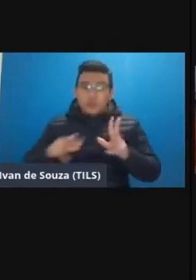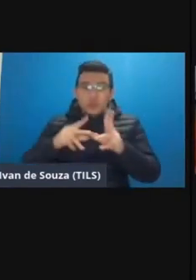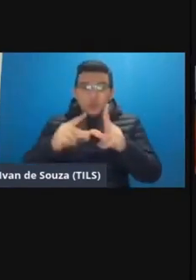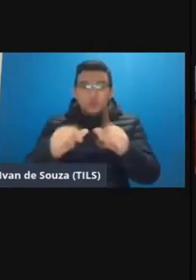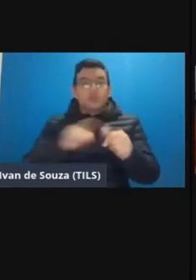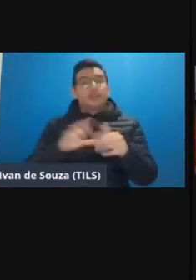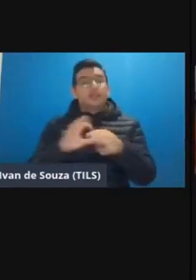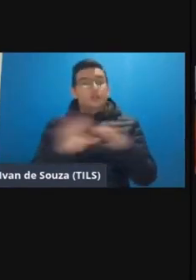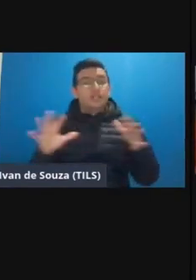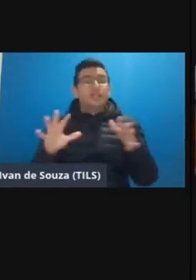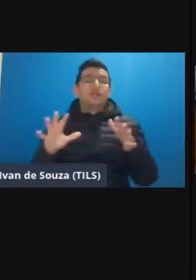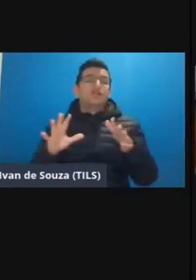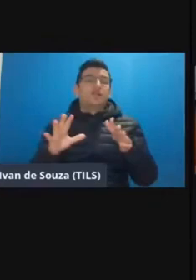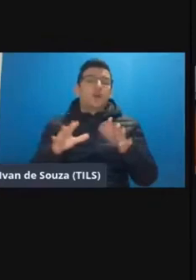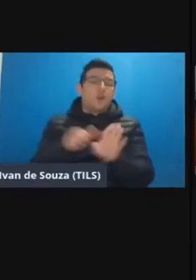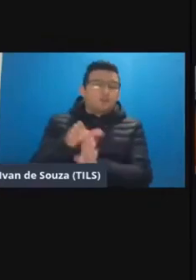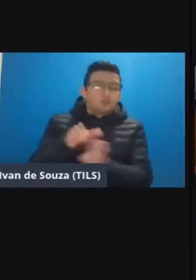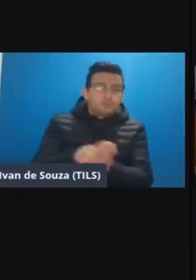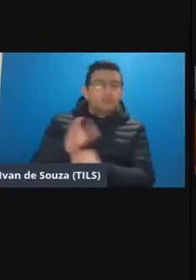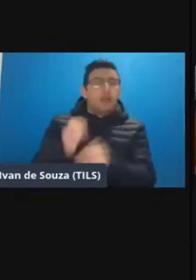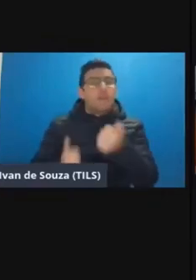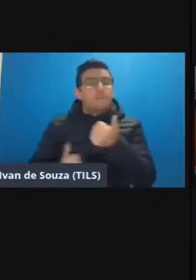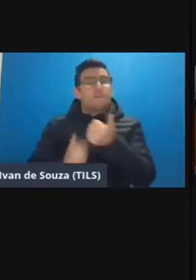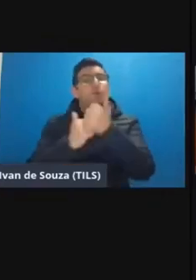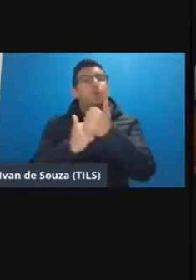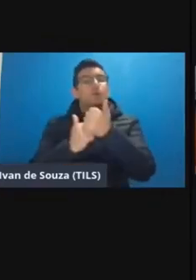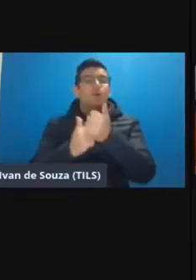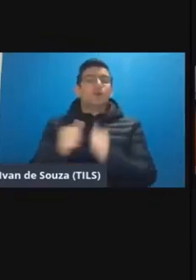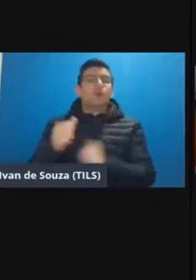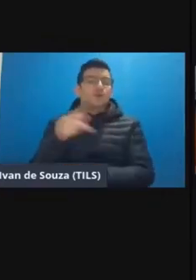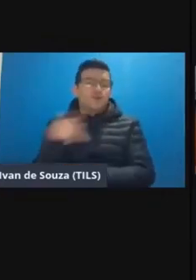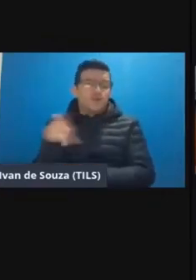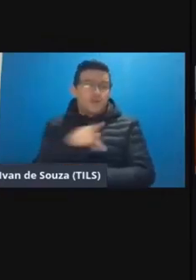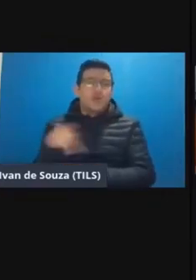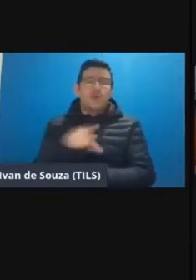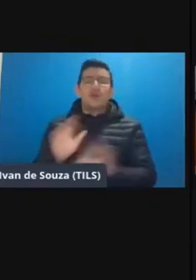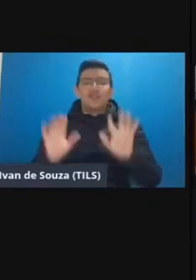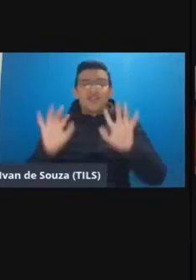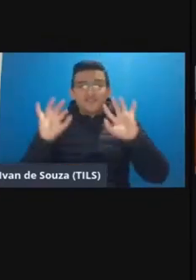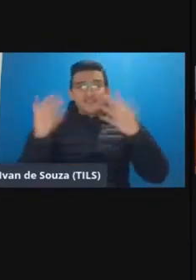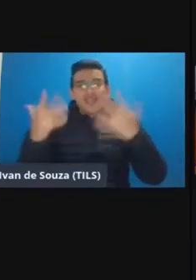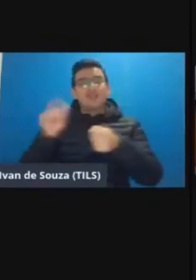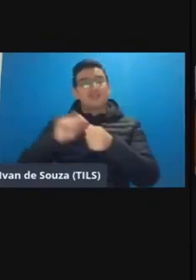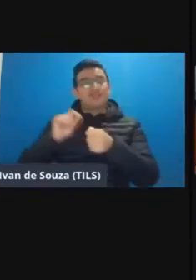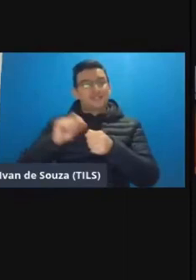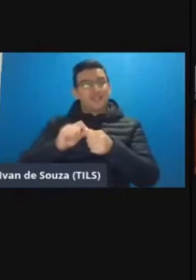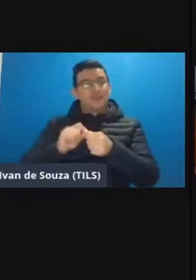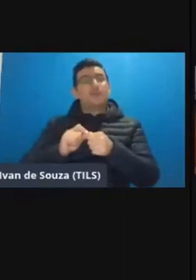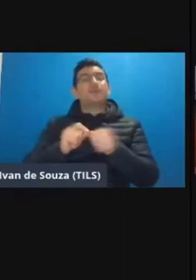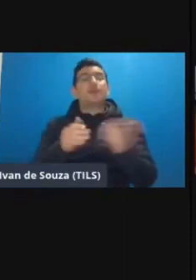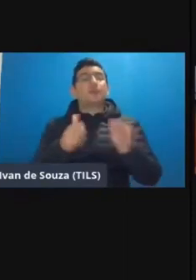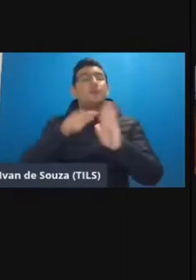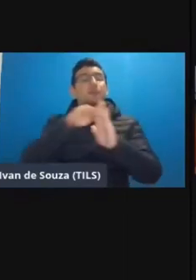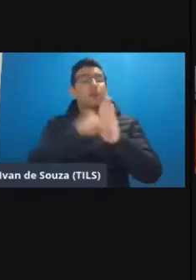tem disponível os tutoriais é o suporte ao usuário e os moocs os eventos que nós fizemos na sessão